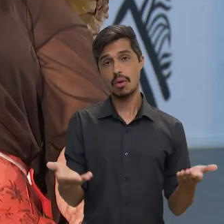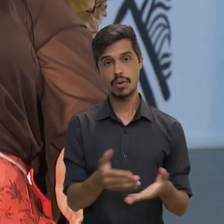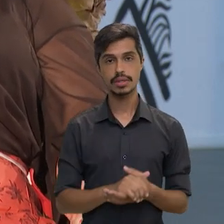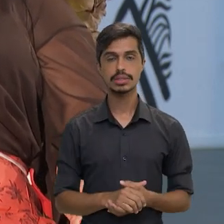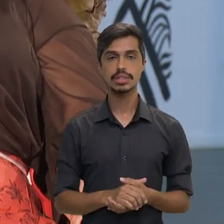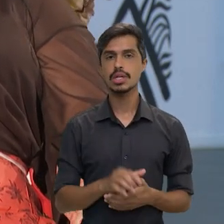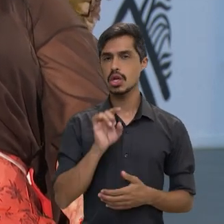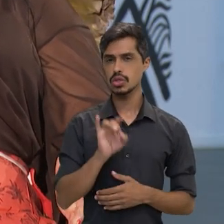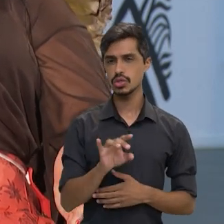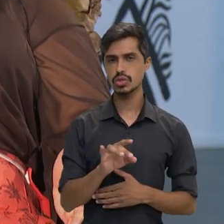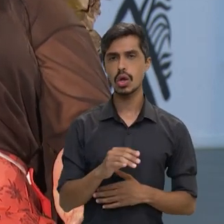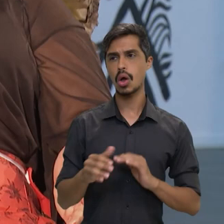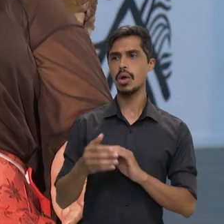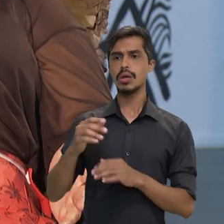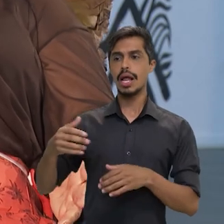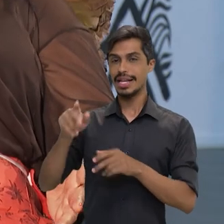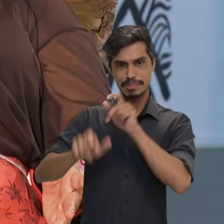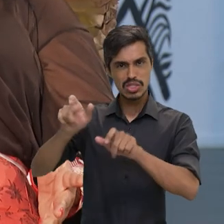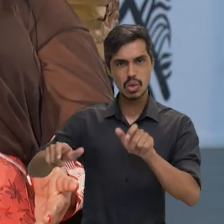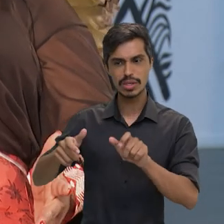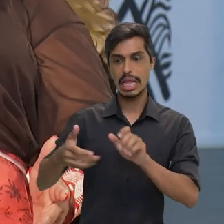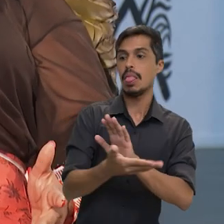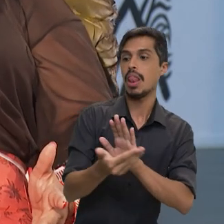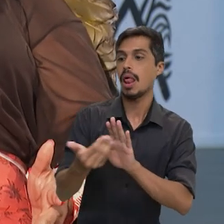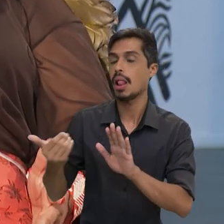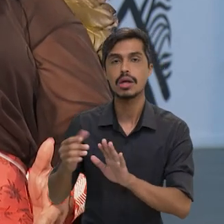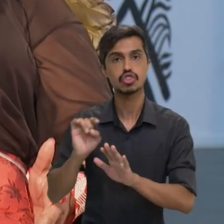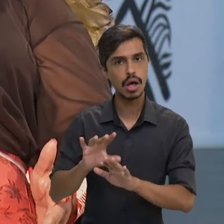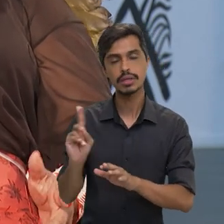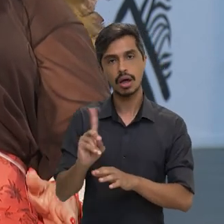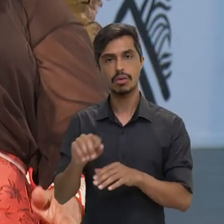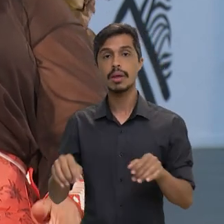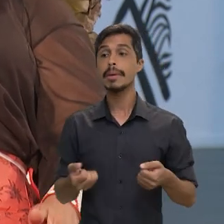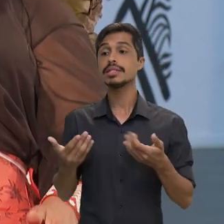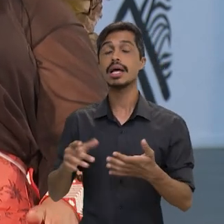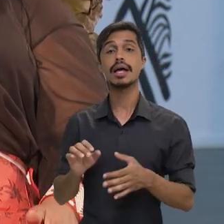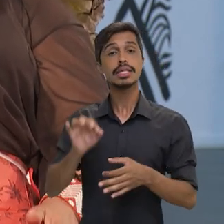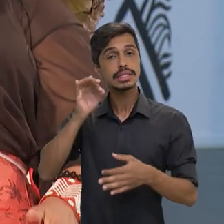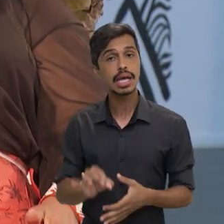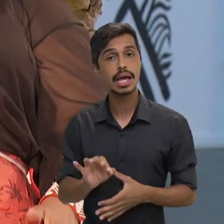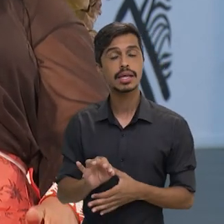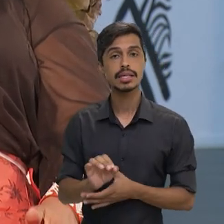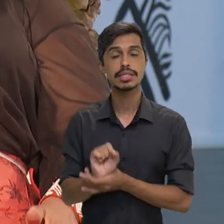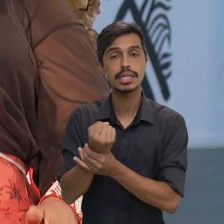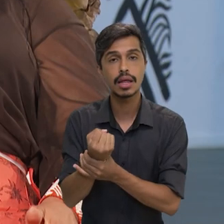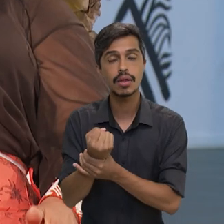né? Que não é somente retirar as pessoas que estão dentro do território. Mas é você garantir também